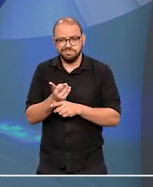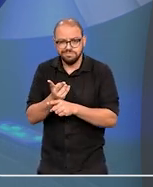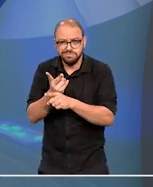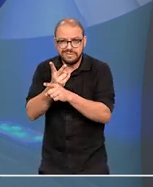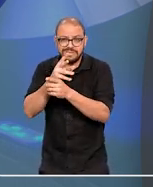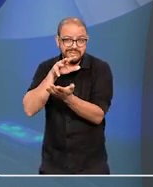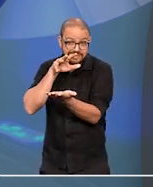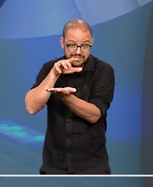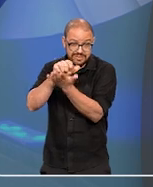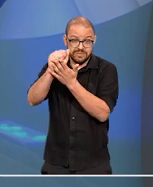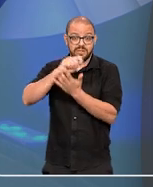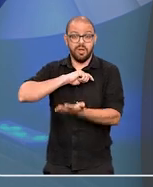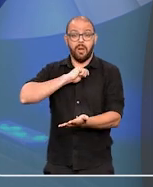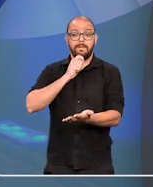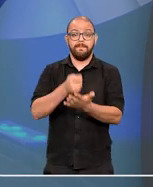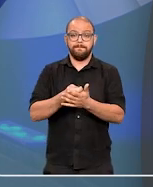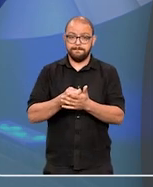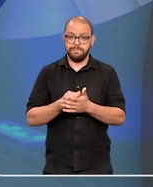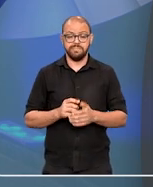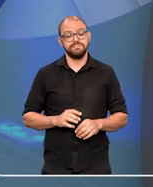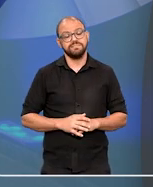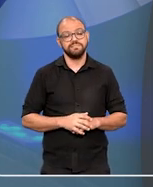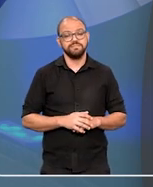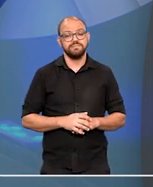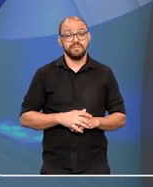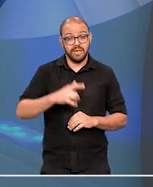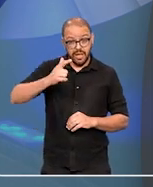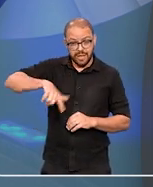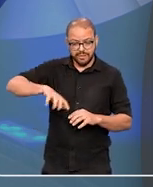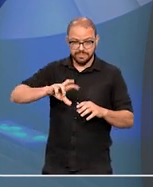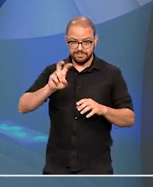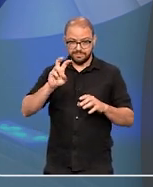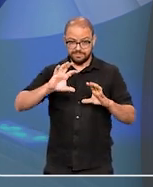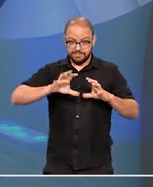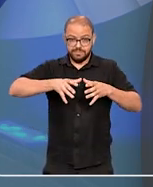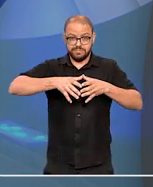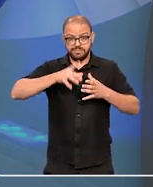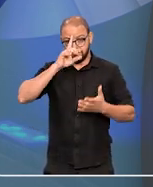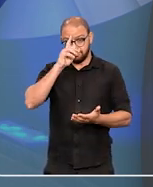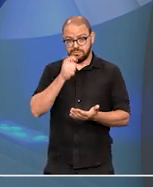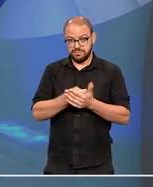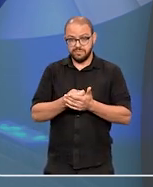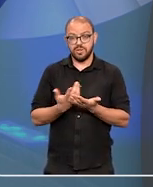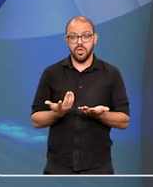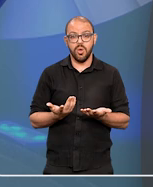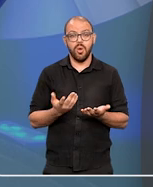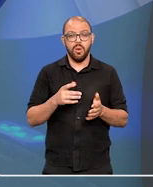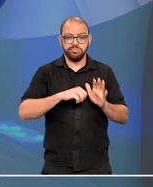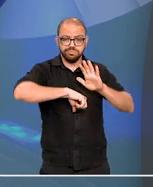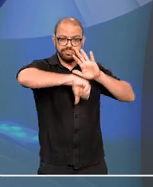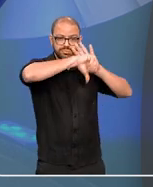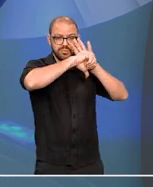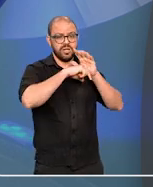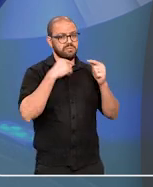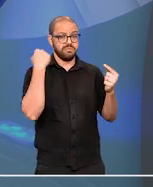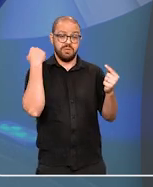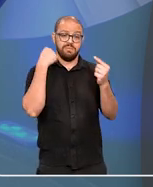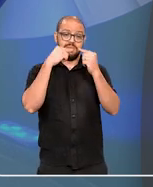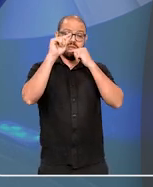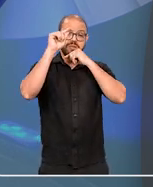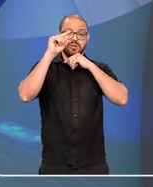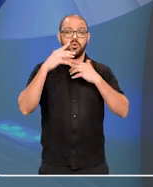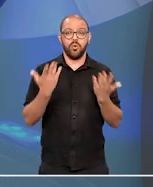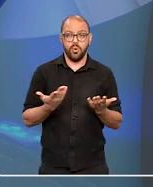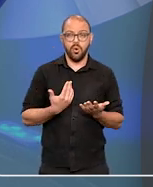apreensão devido a pagamento em aberto. Já a quinta turma definiu que o acordo de não persecução penal é incabível em